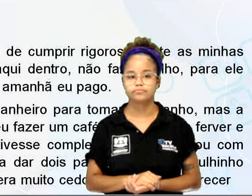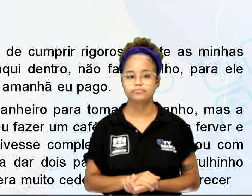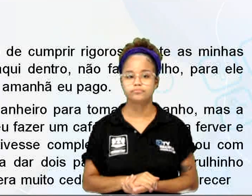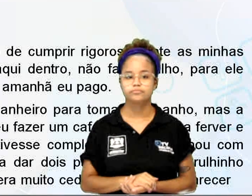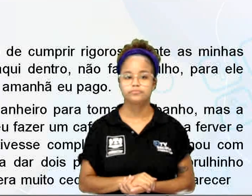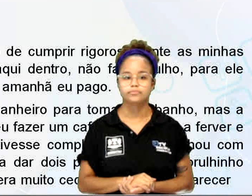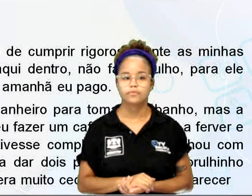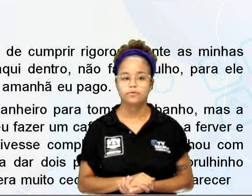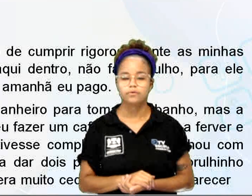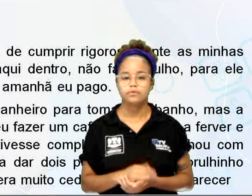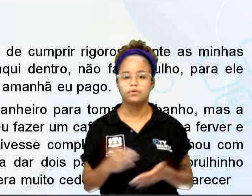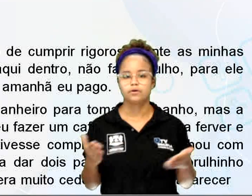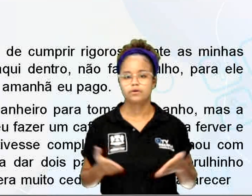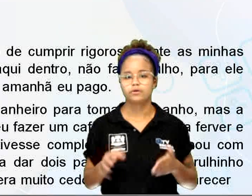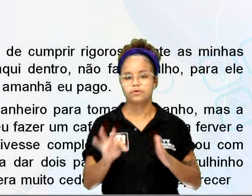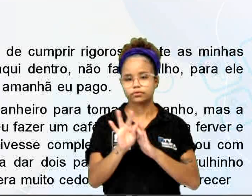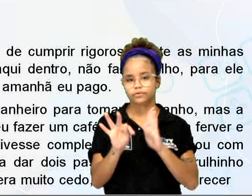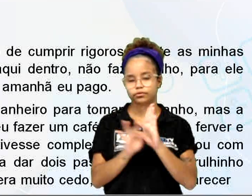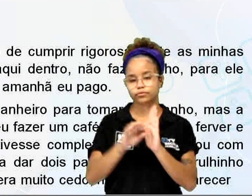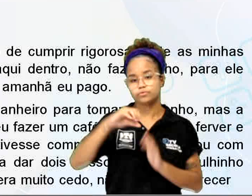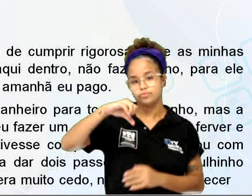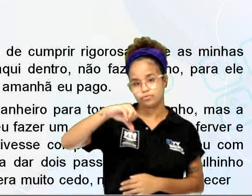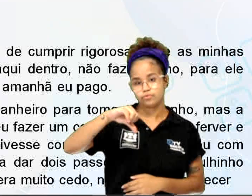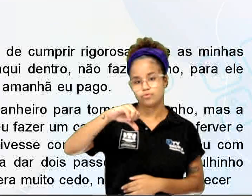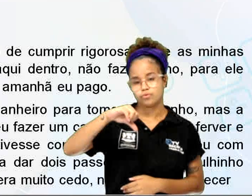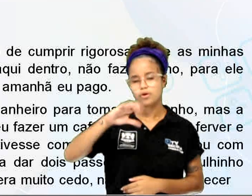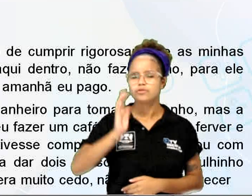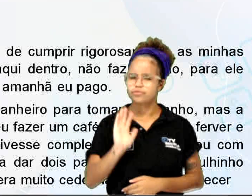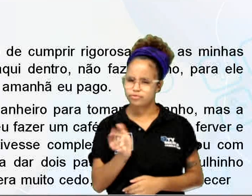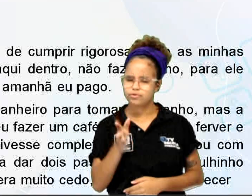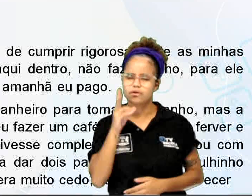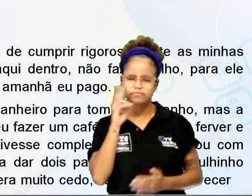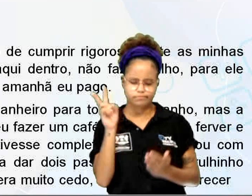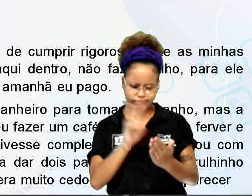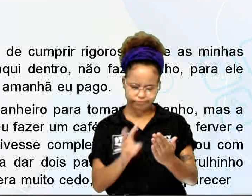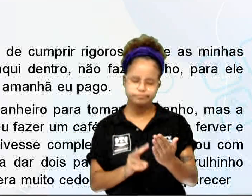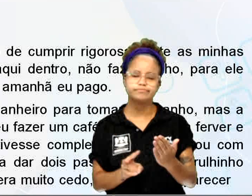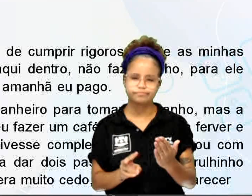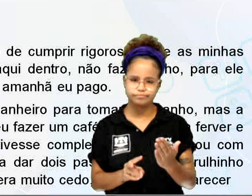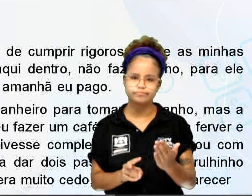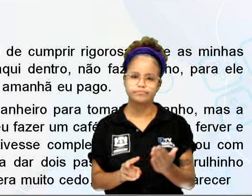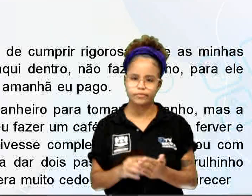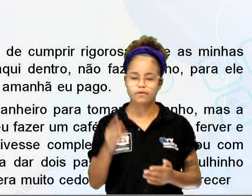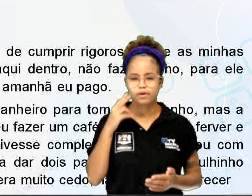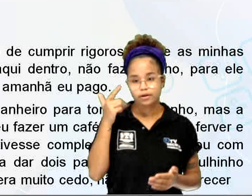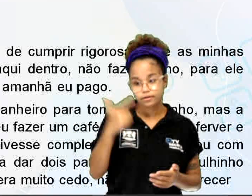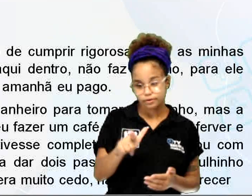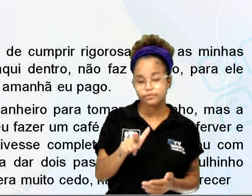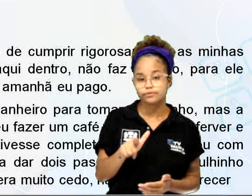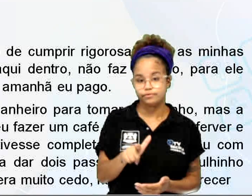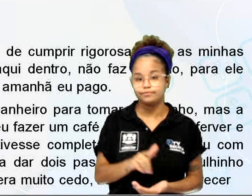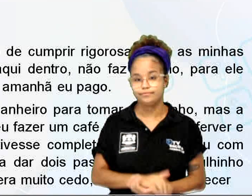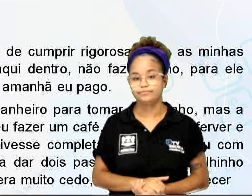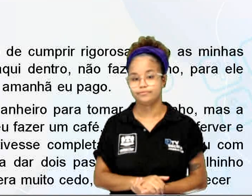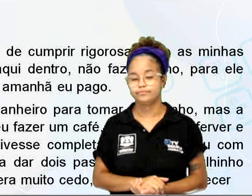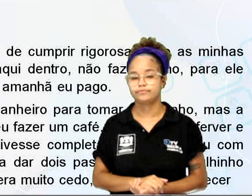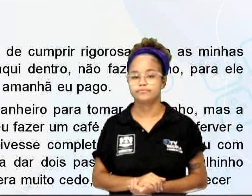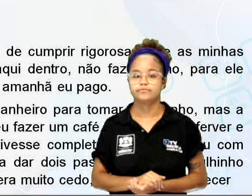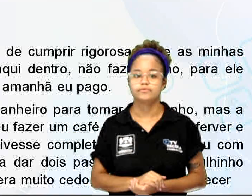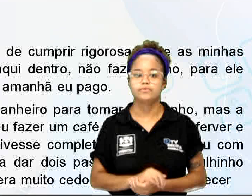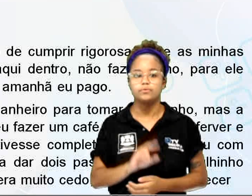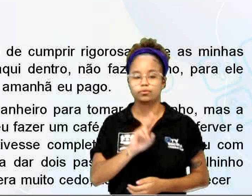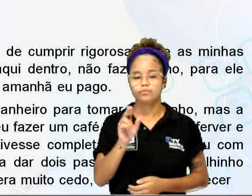Vamos seguindo aí agora texto 9, outro texto que a gente também já teve a oportunidade de ler. A gente vai reler aqui agora. É uma crônica